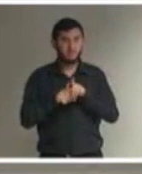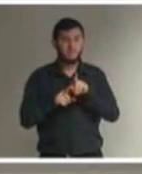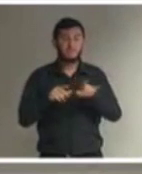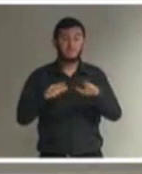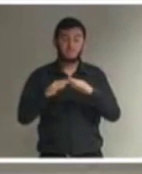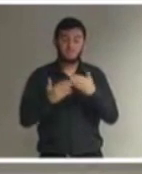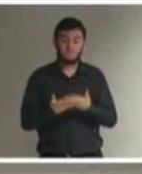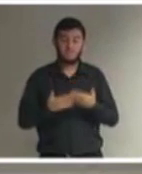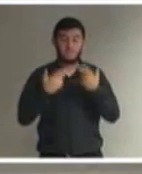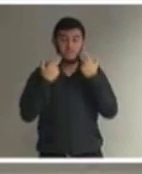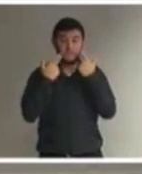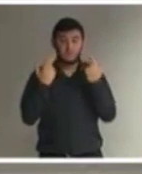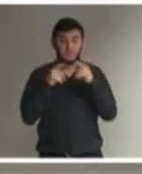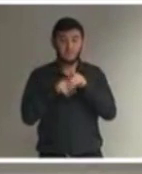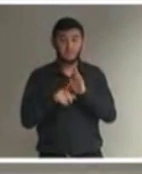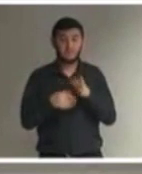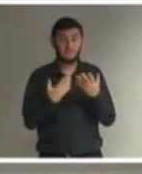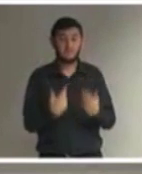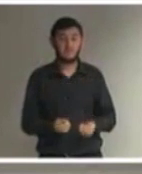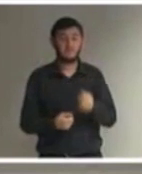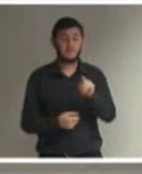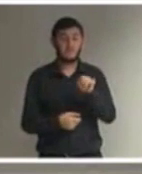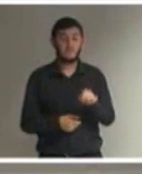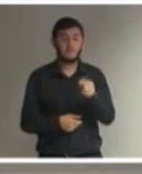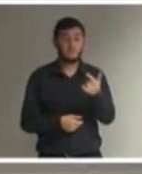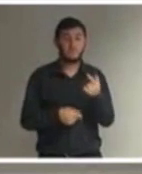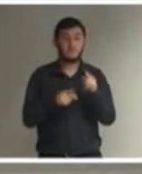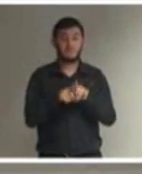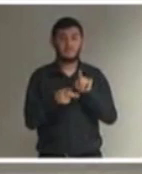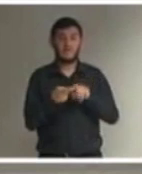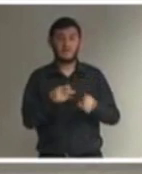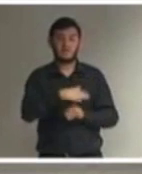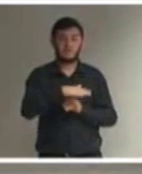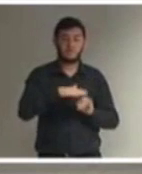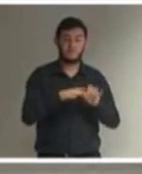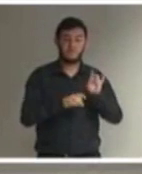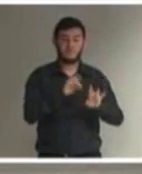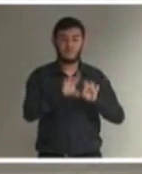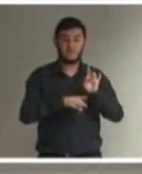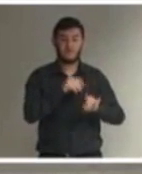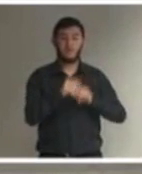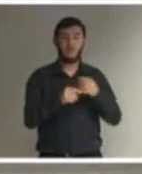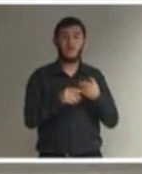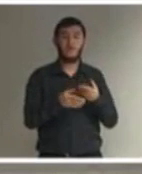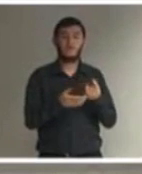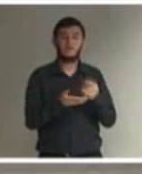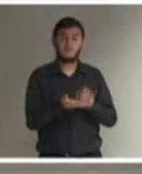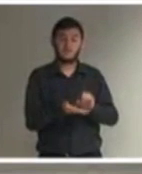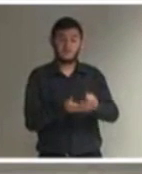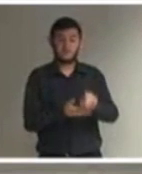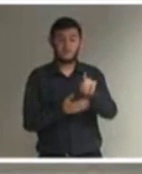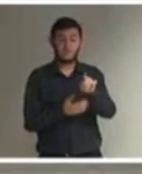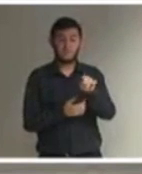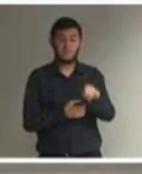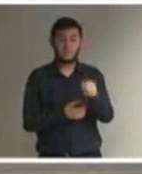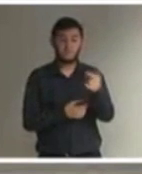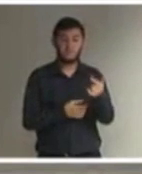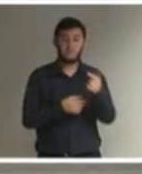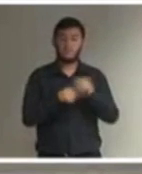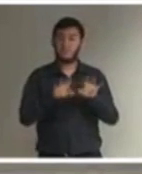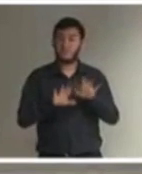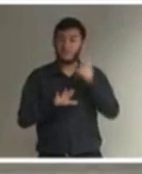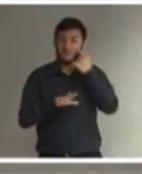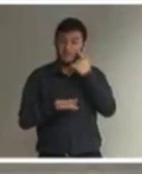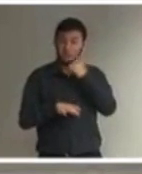recebe 1.2 e a instituição especializada recebe mais 1.2, desde que o aluno